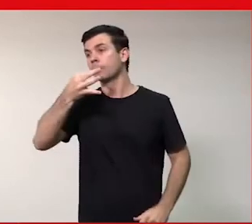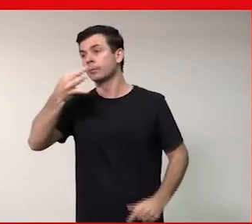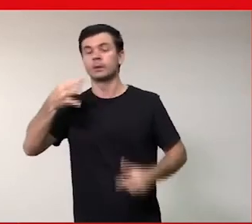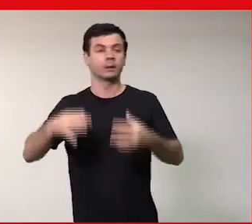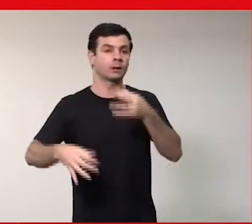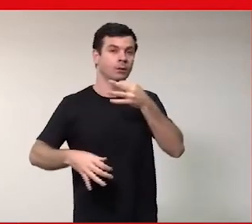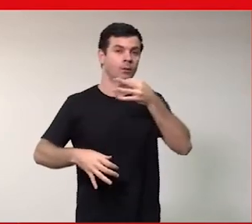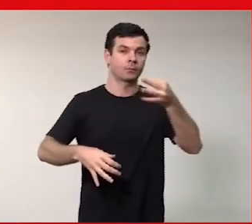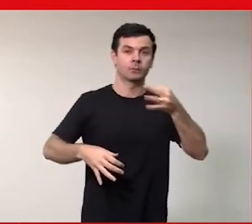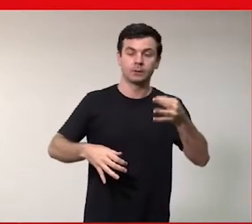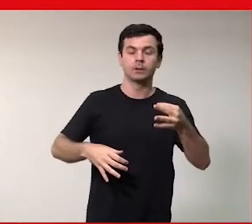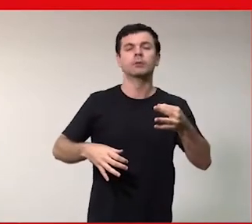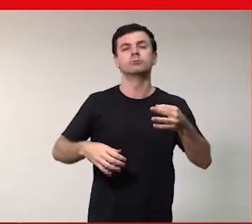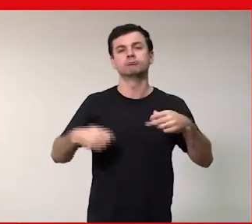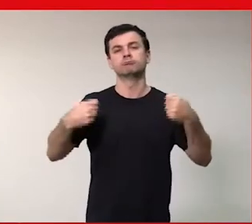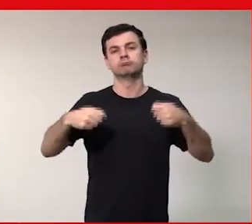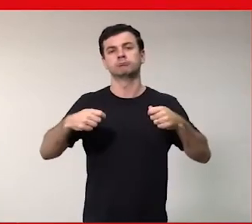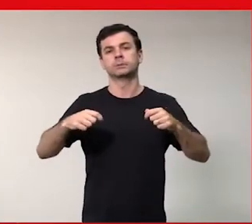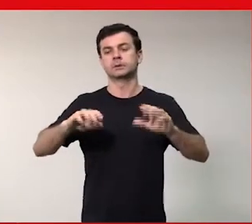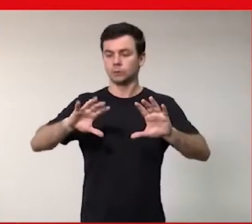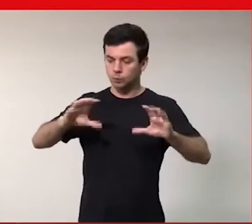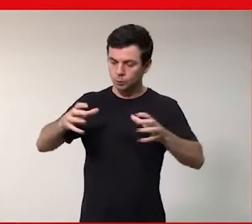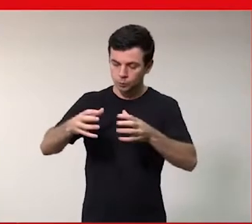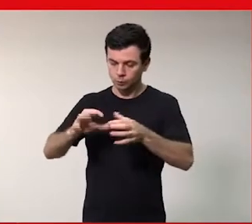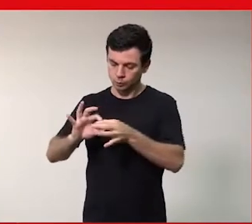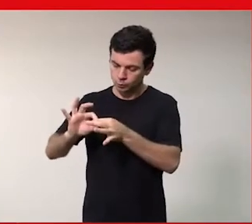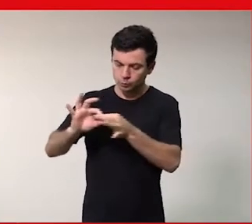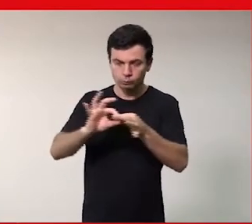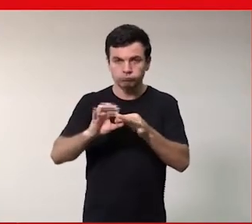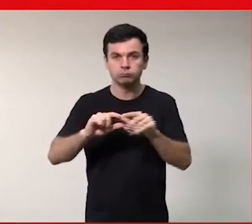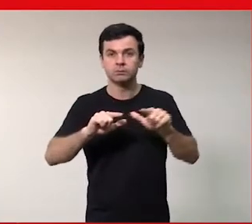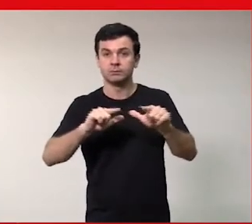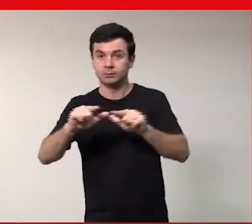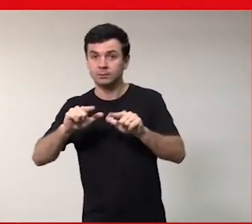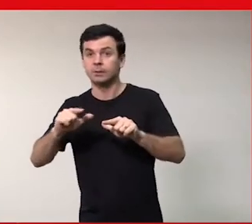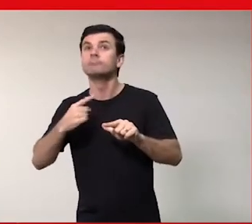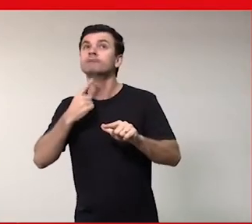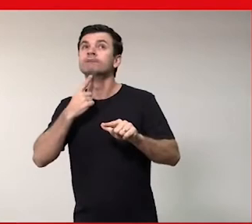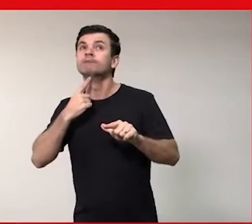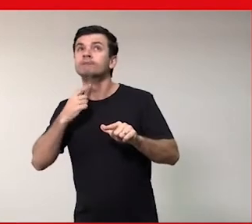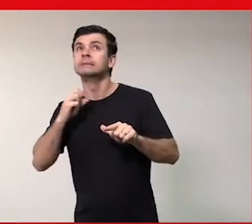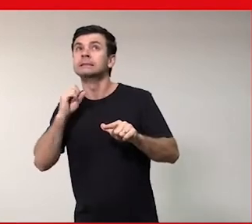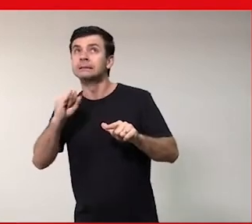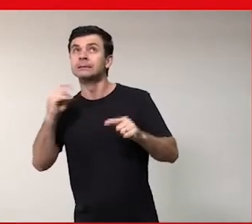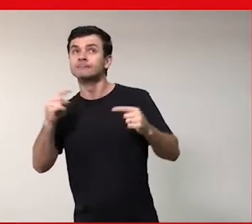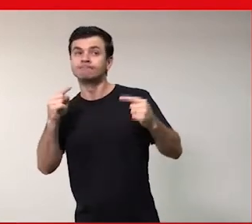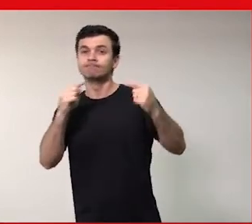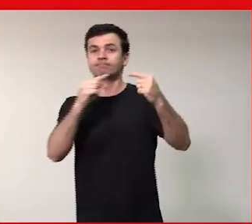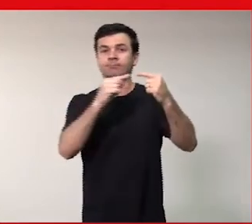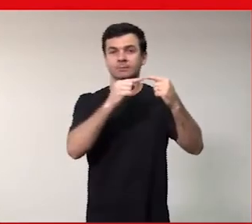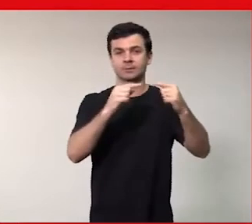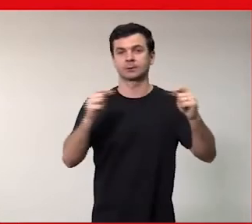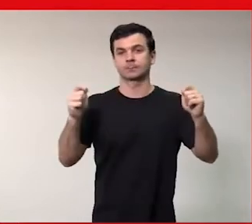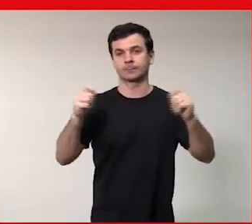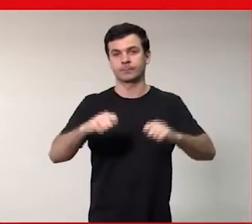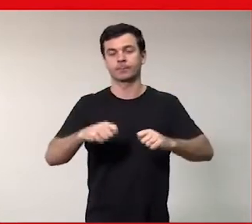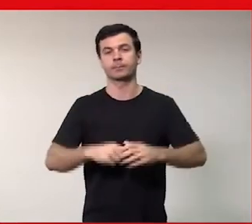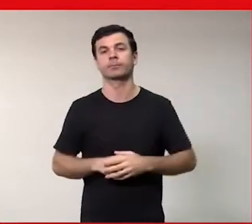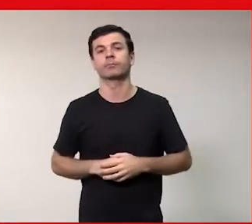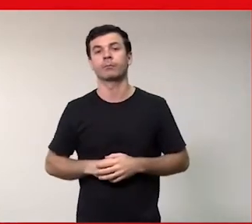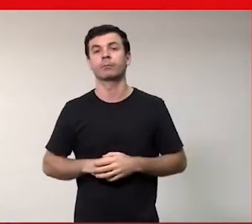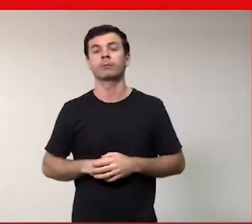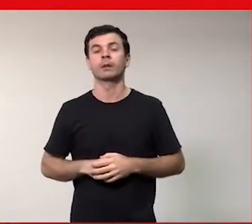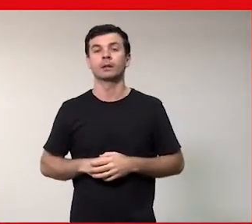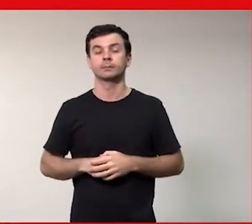a gente precisa trabalhar em conjunto para que a gente atinja o nosso objetivo e eu falo ainda em nome de todos os